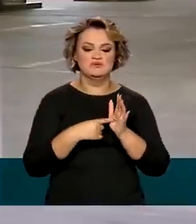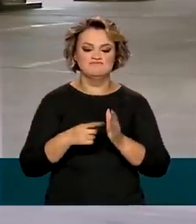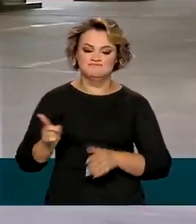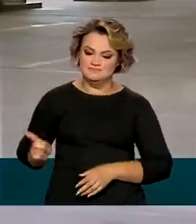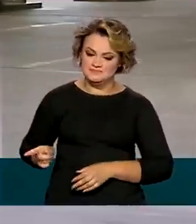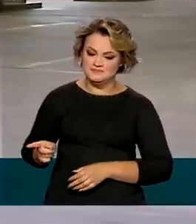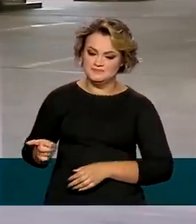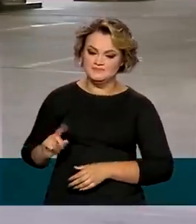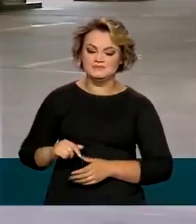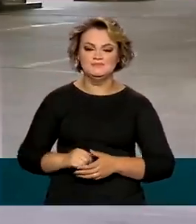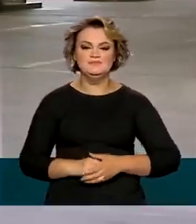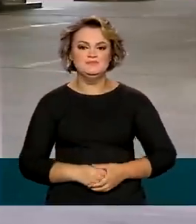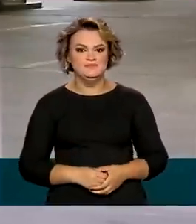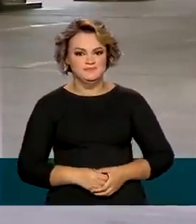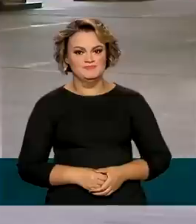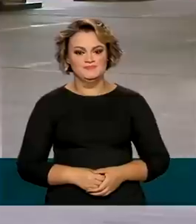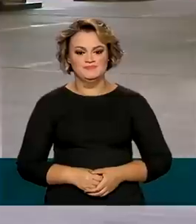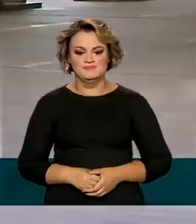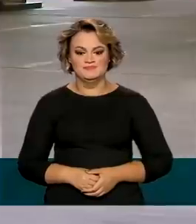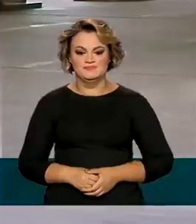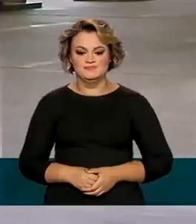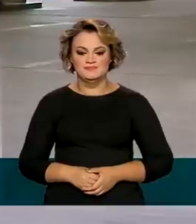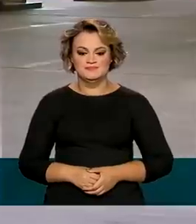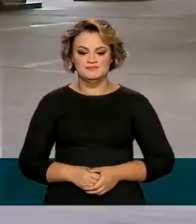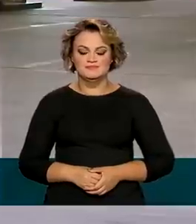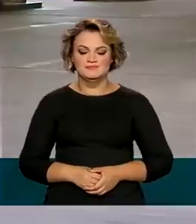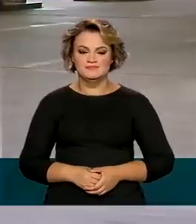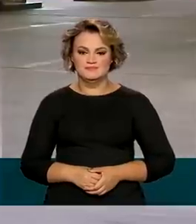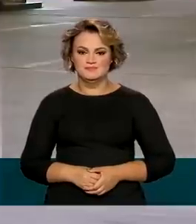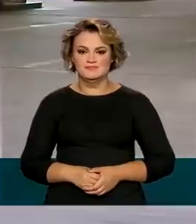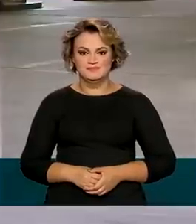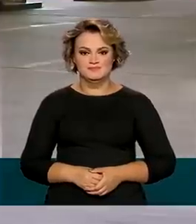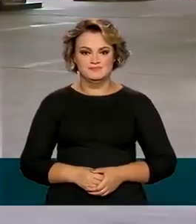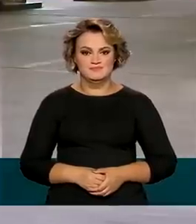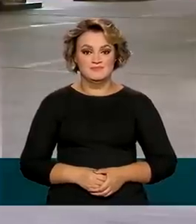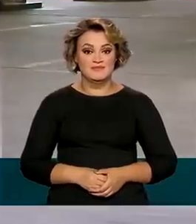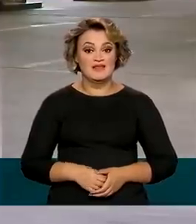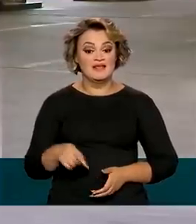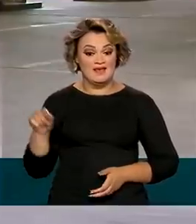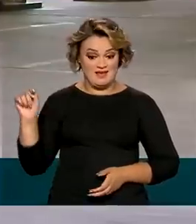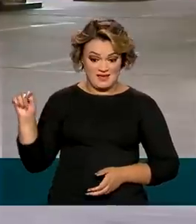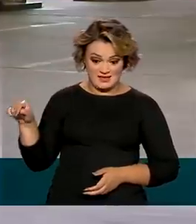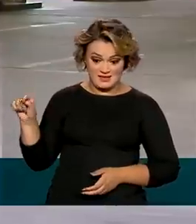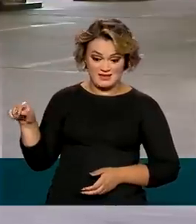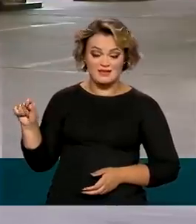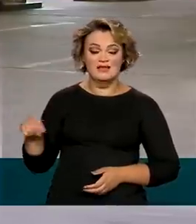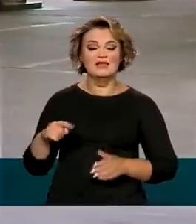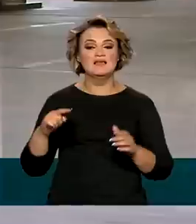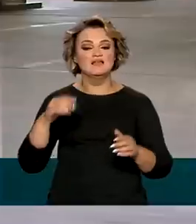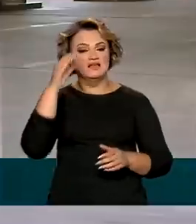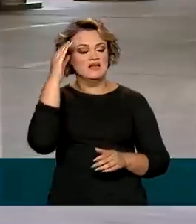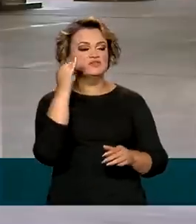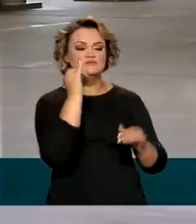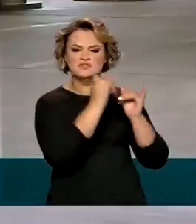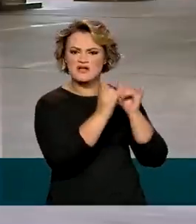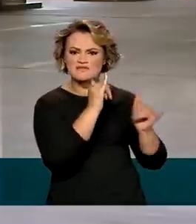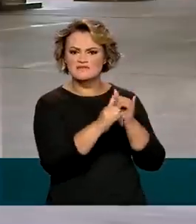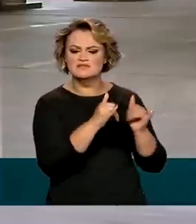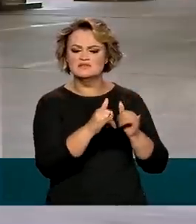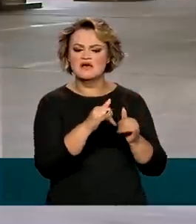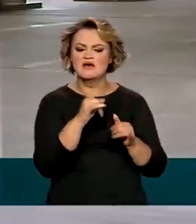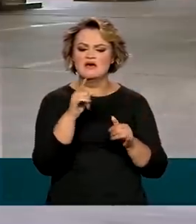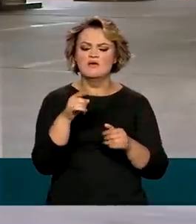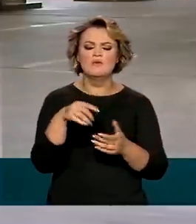denuncia-combustível.omj.gov.br. No canal, o consumidor pode dar informações sobre